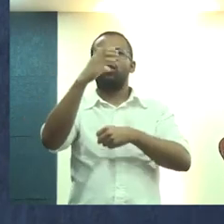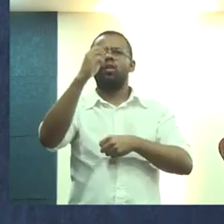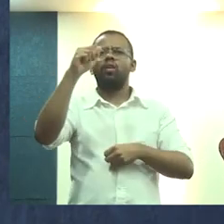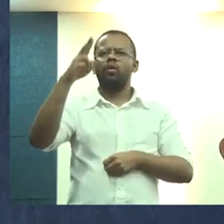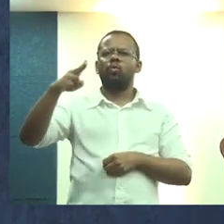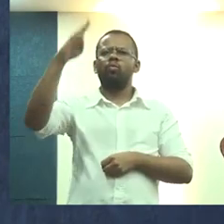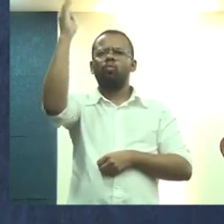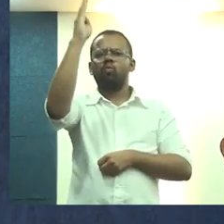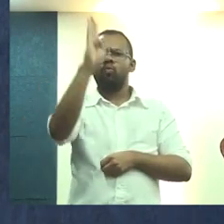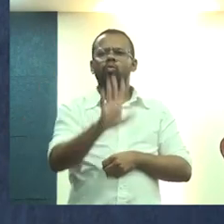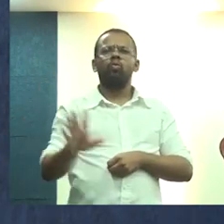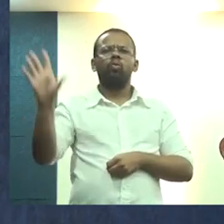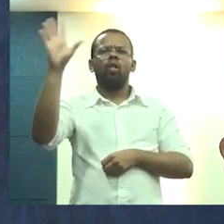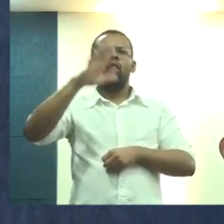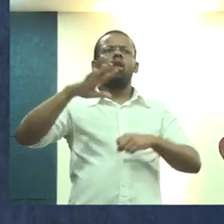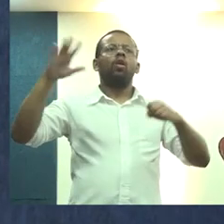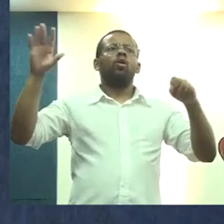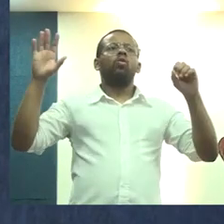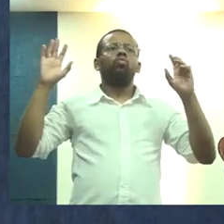CalBR de mobilizar